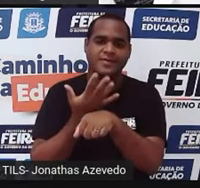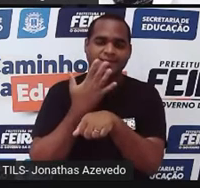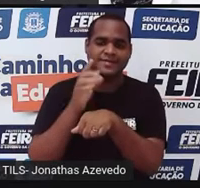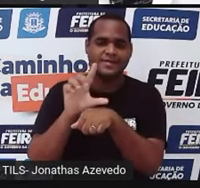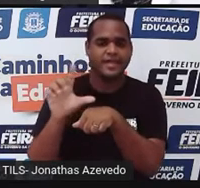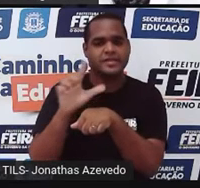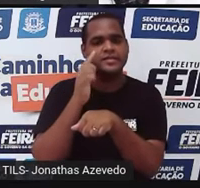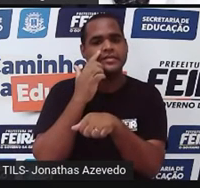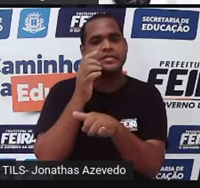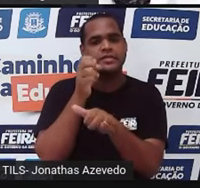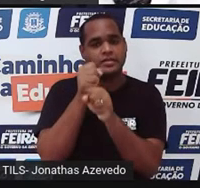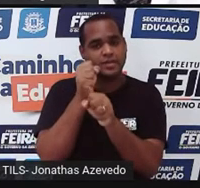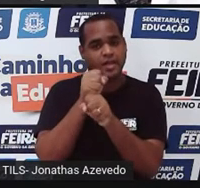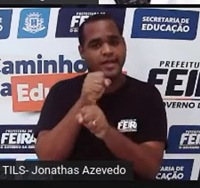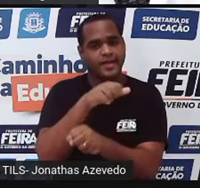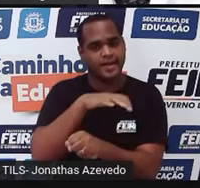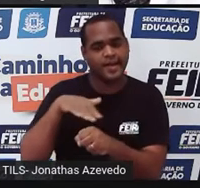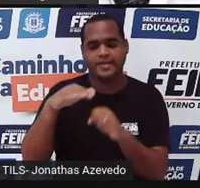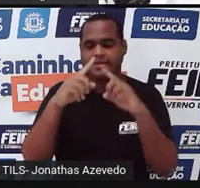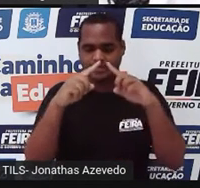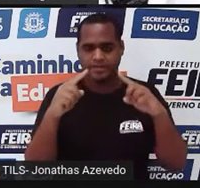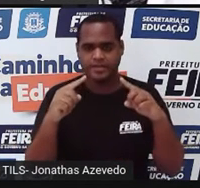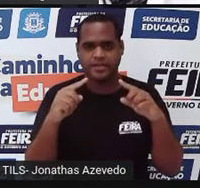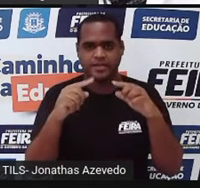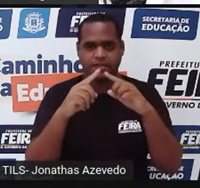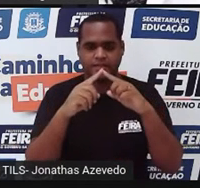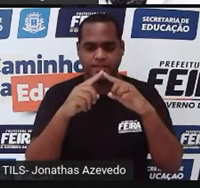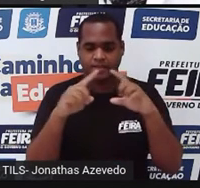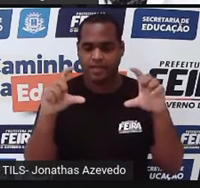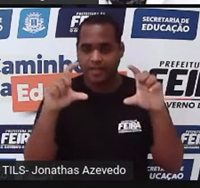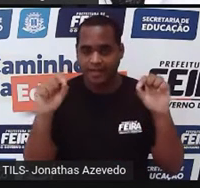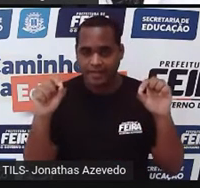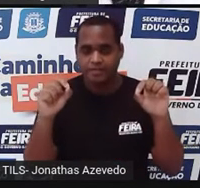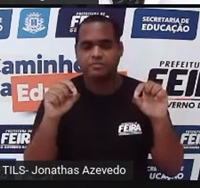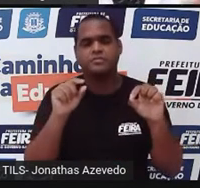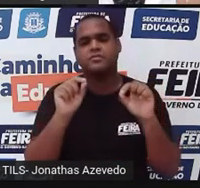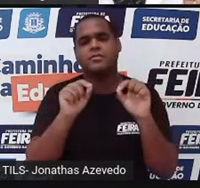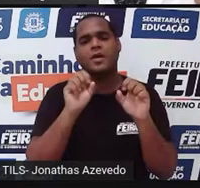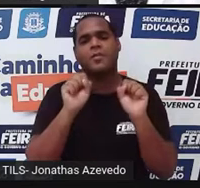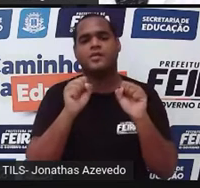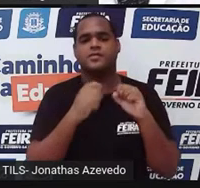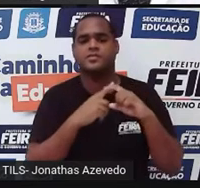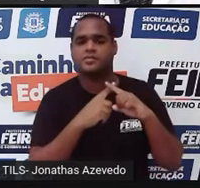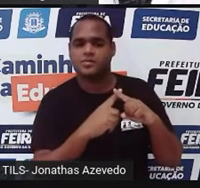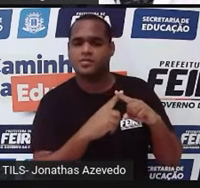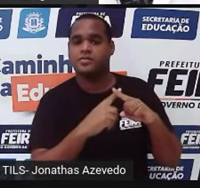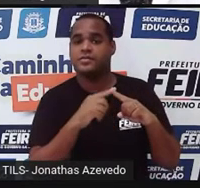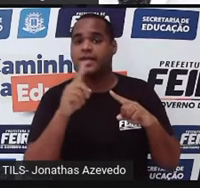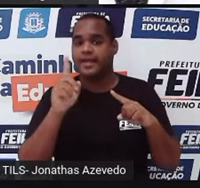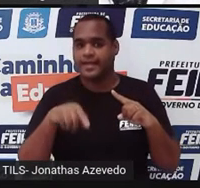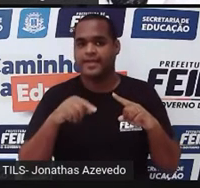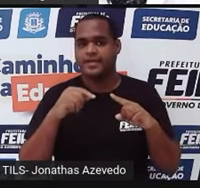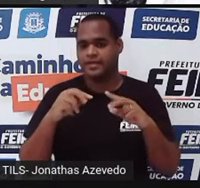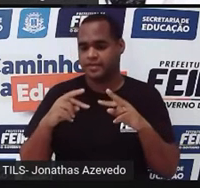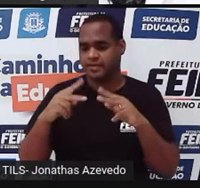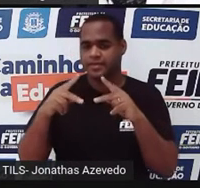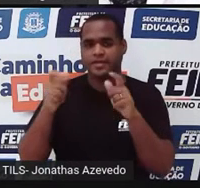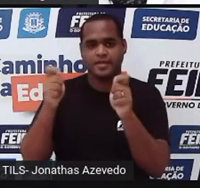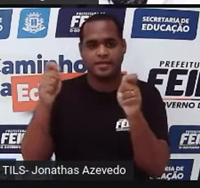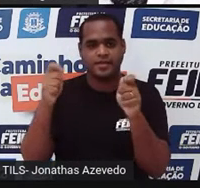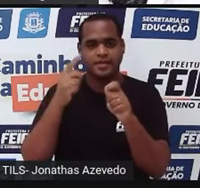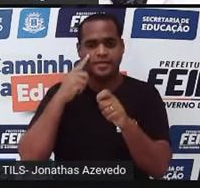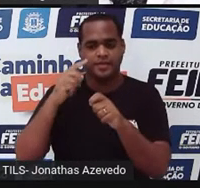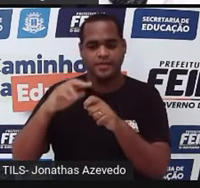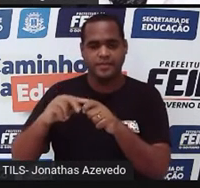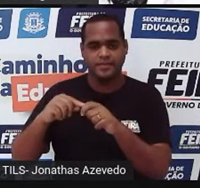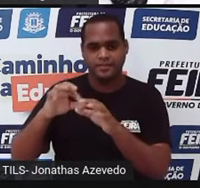Para calcular a área de qualquer retângulo, basta multiplicar a medida do